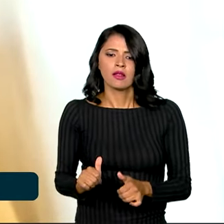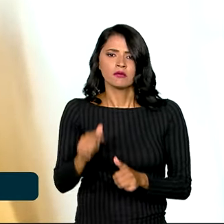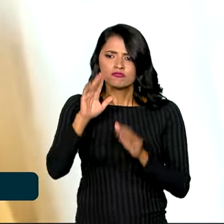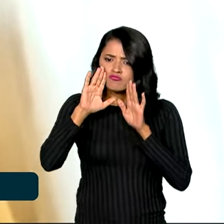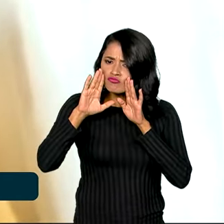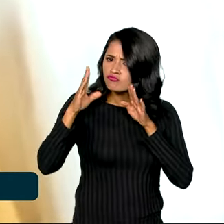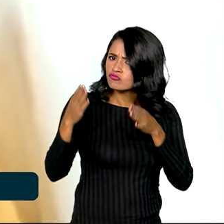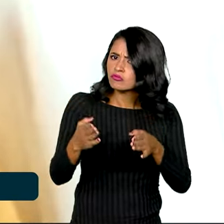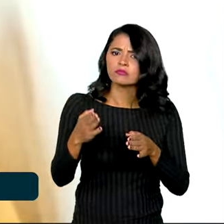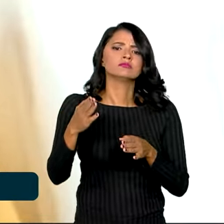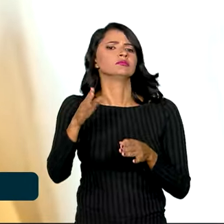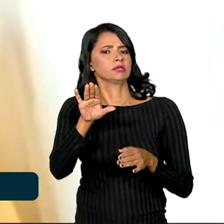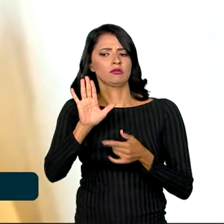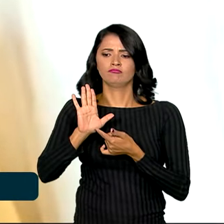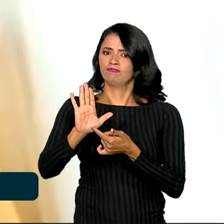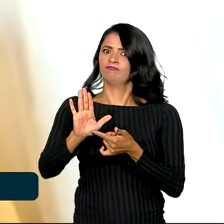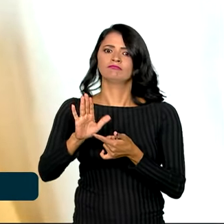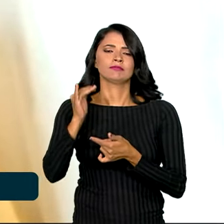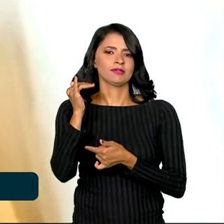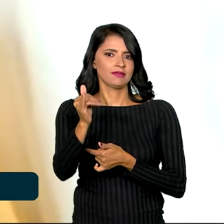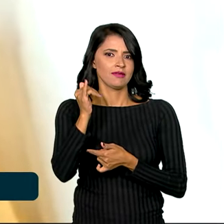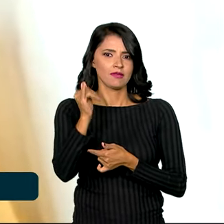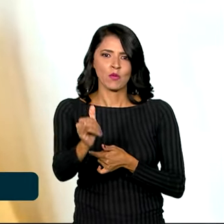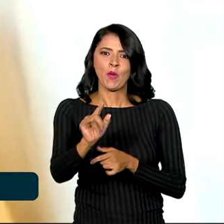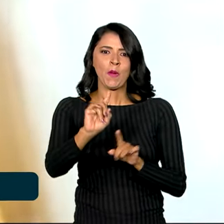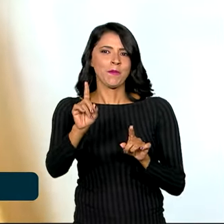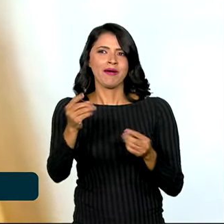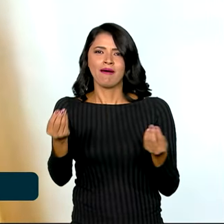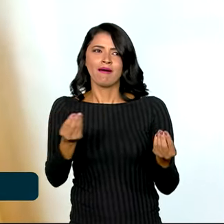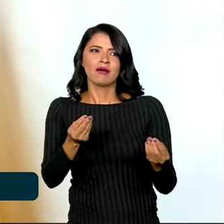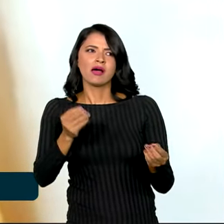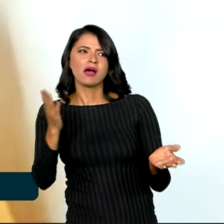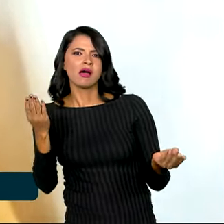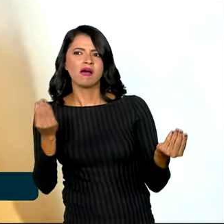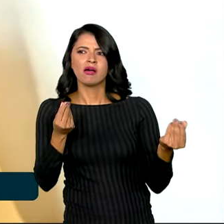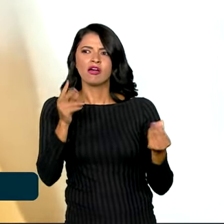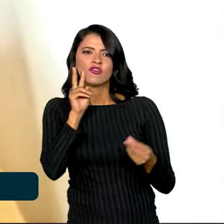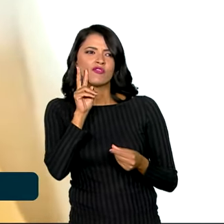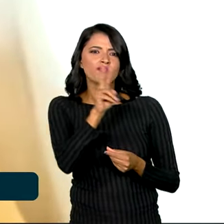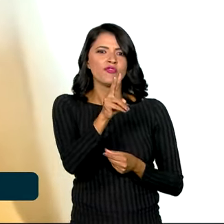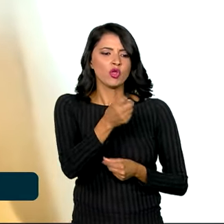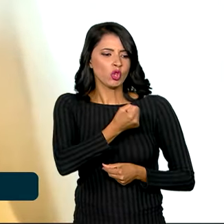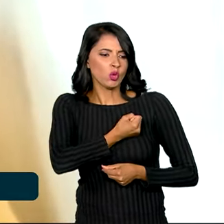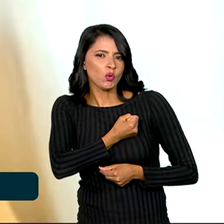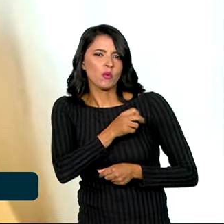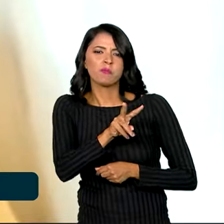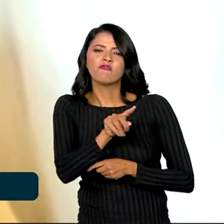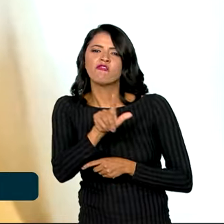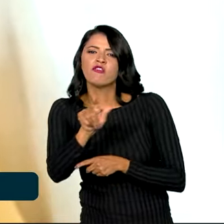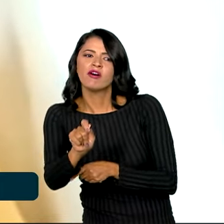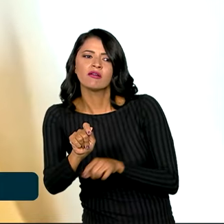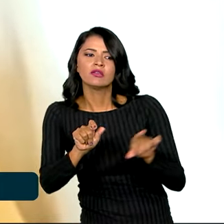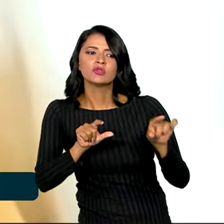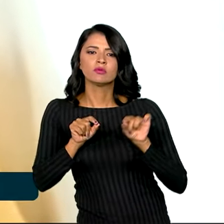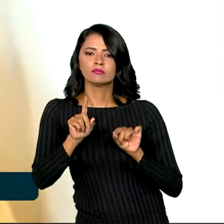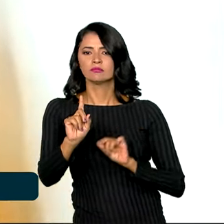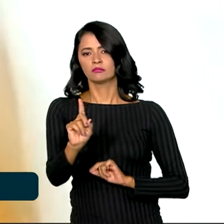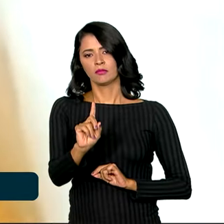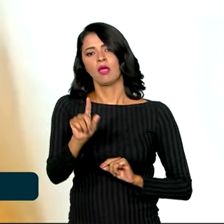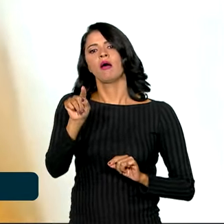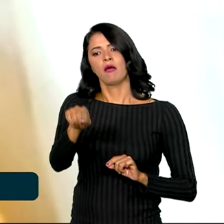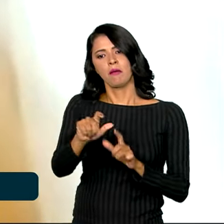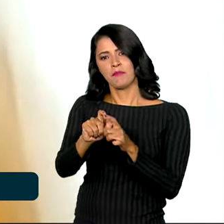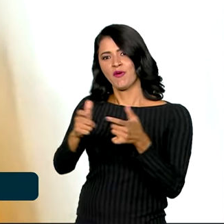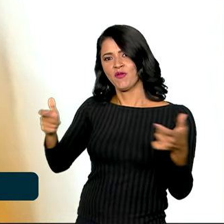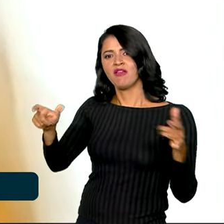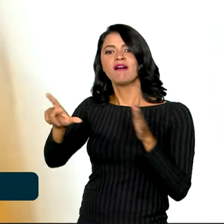focando, estão frisando bastante, que é para não ficar, ah, eu vou só ver o número de vagas e vou escolher isso daqui. É o que a